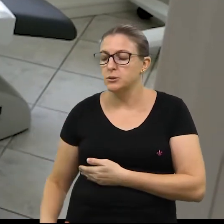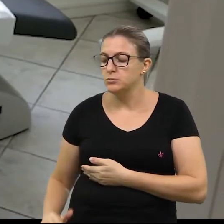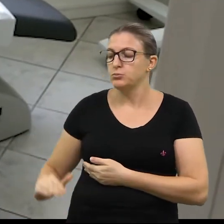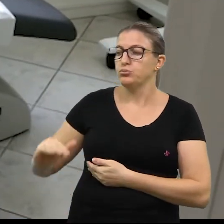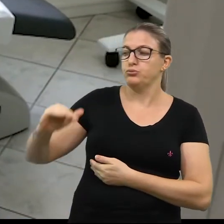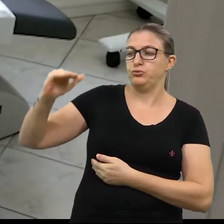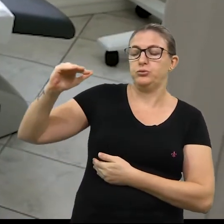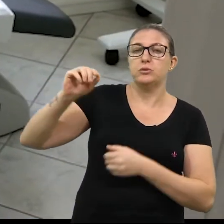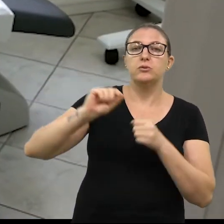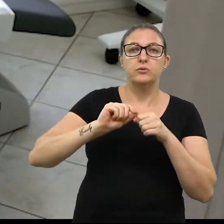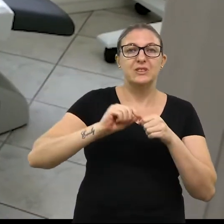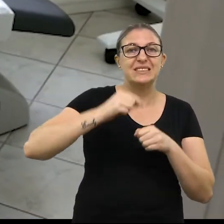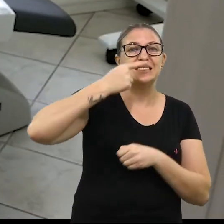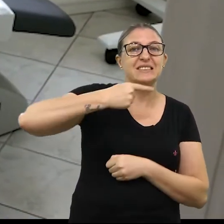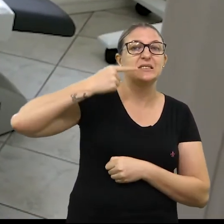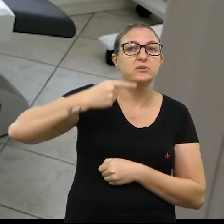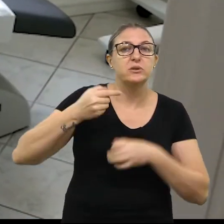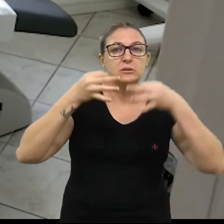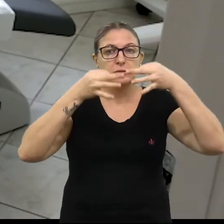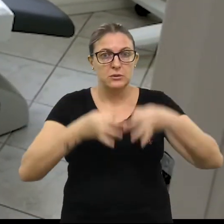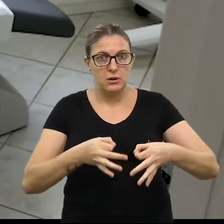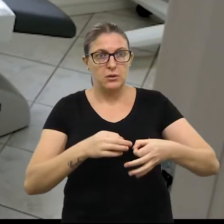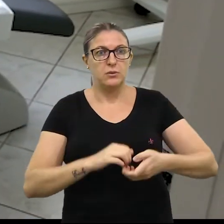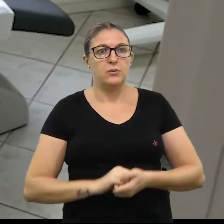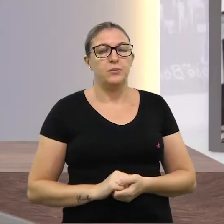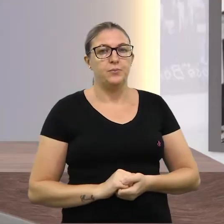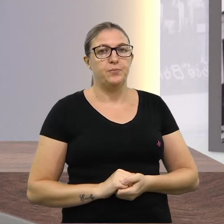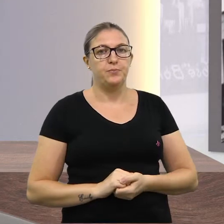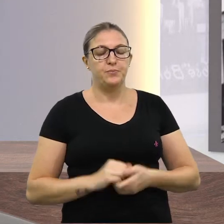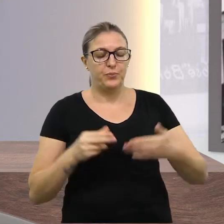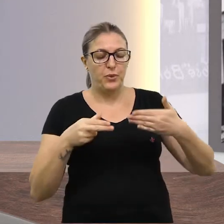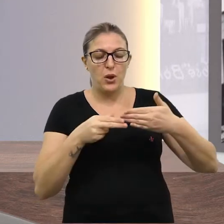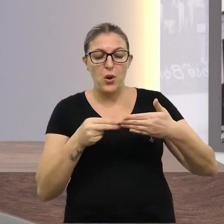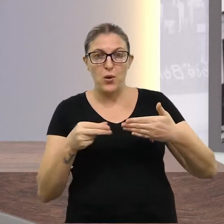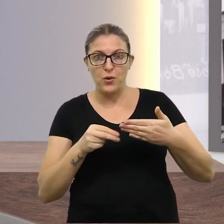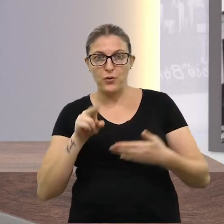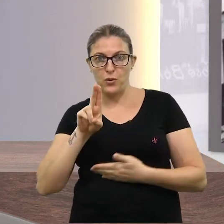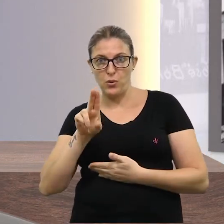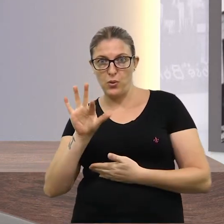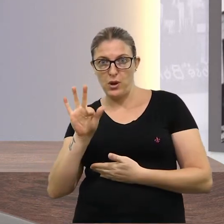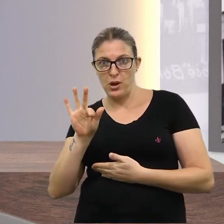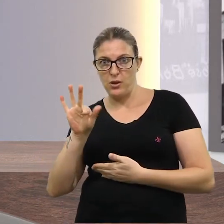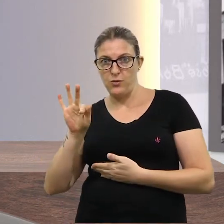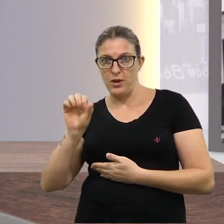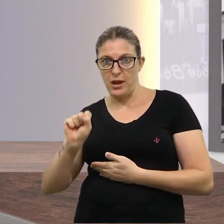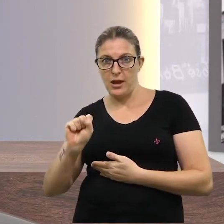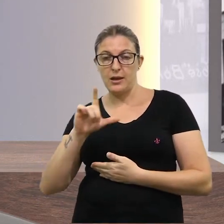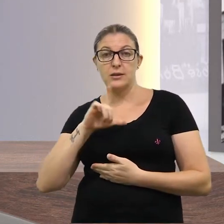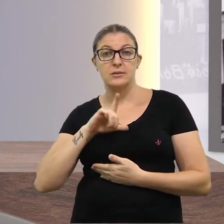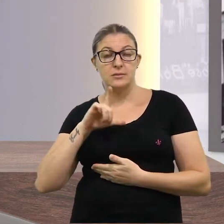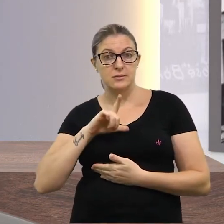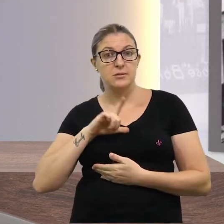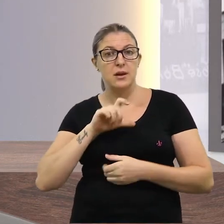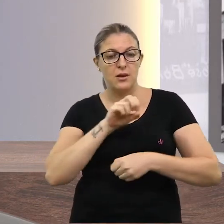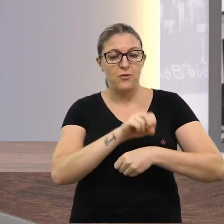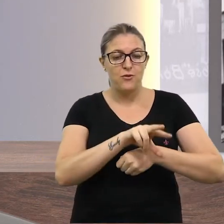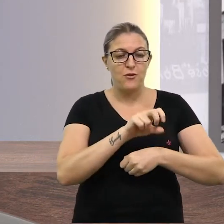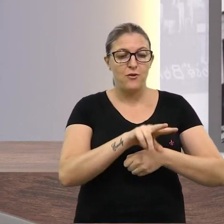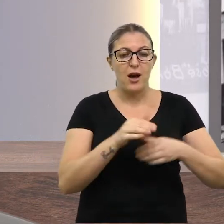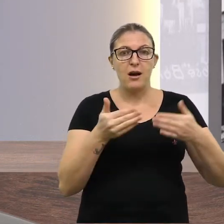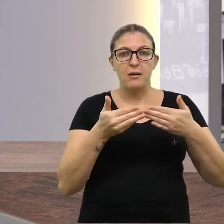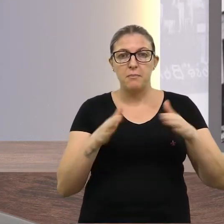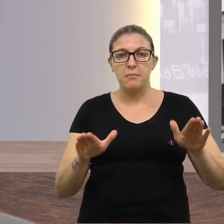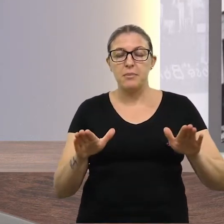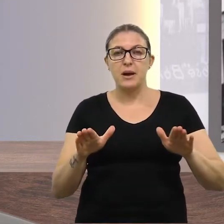desde pequenos, a correta higienização bucal. A Universidade Federal da Fronteira Sul está com o processo